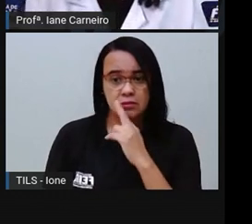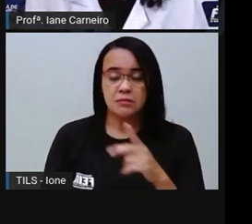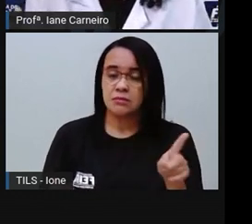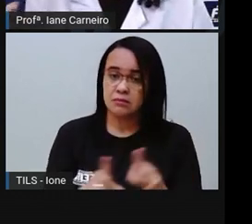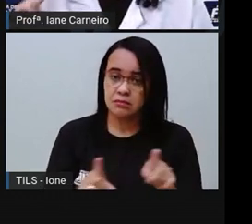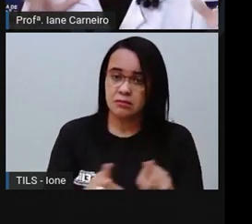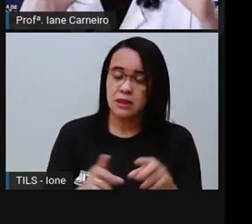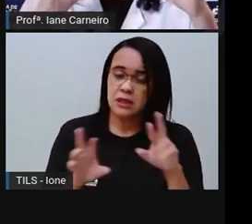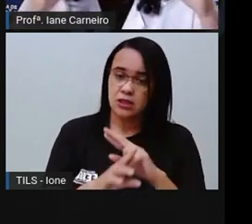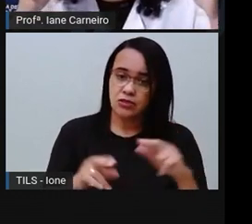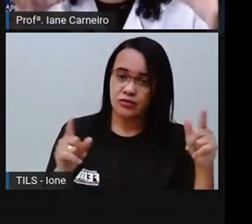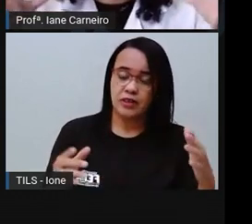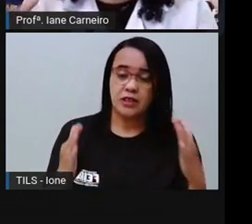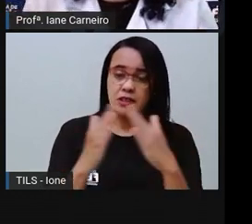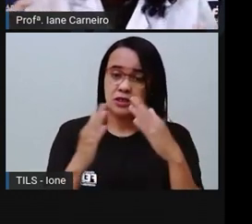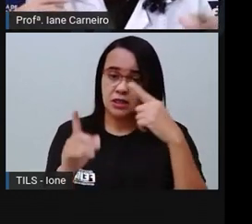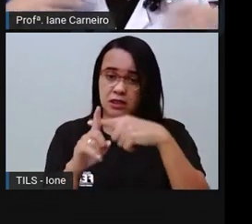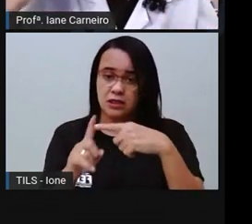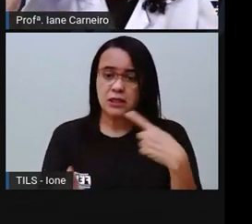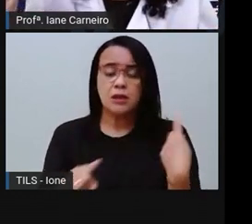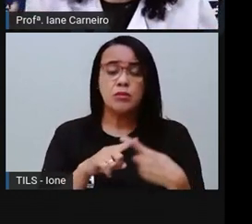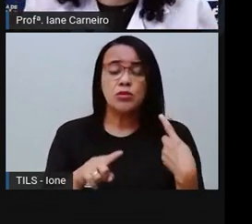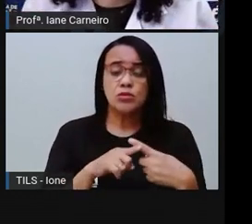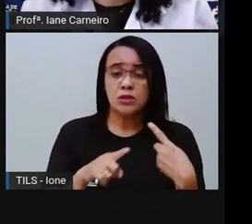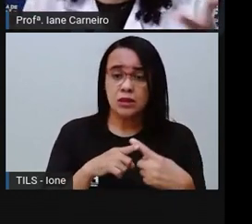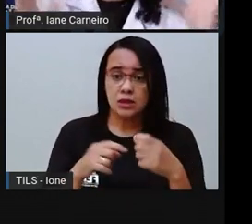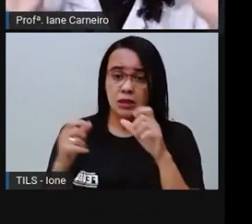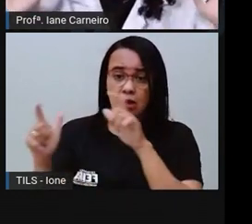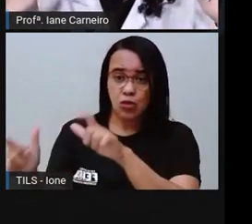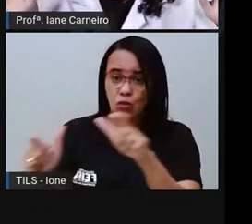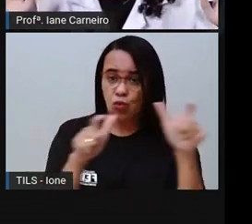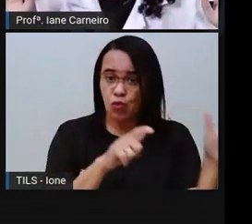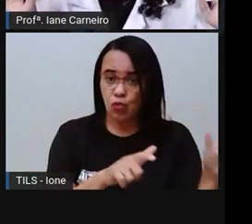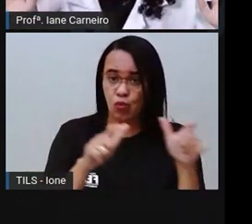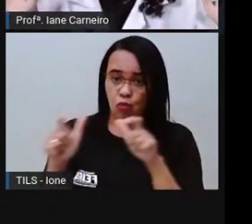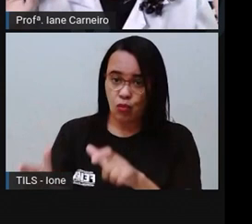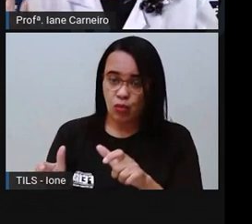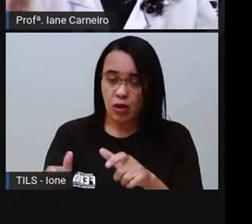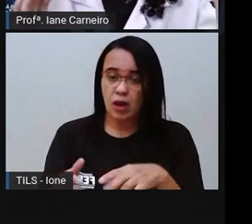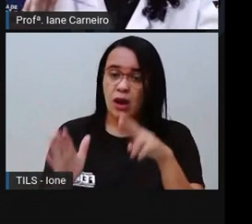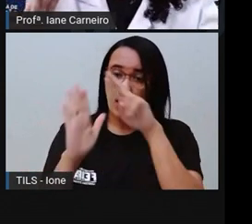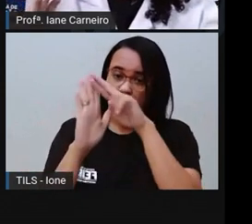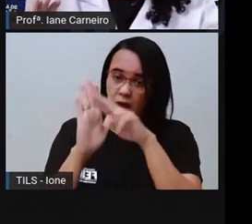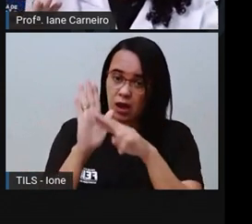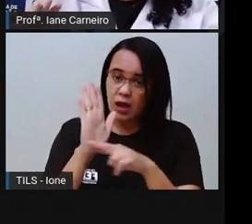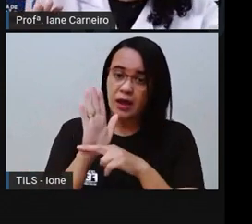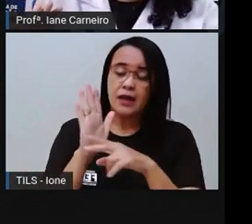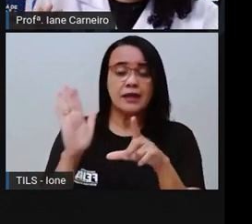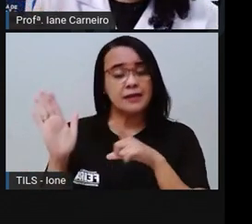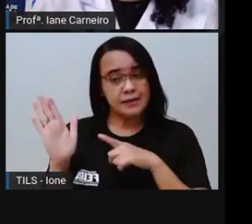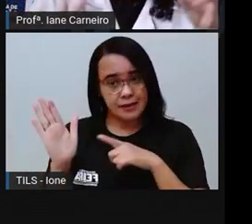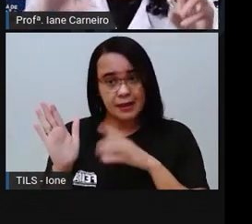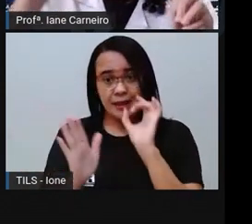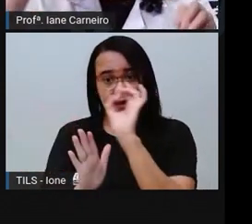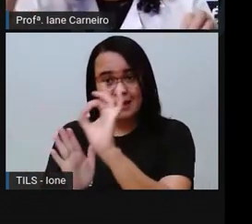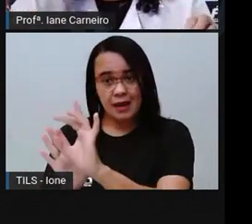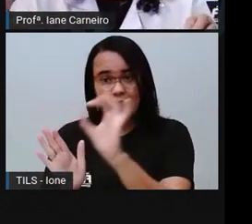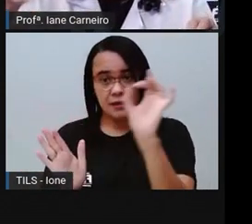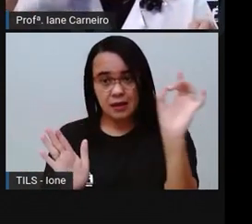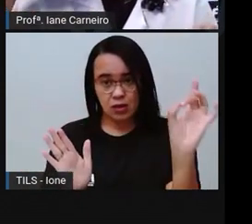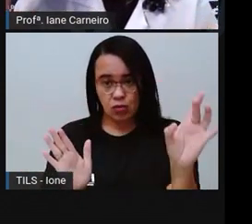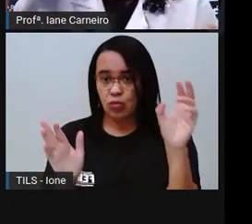Porque lembra? Cada lugar vai ter a sua regra, vai ter os seus combinados. Então, tem combinados da igreja que são